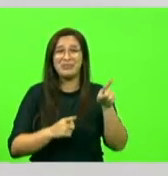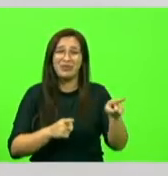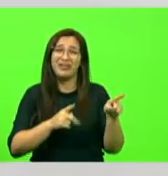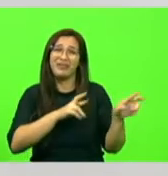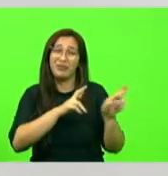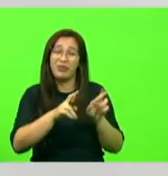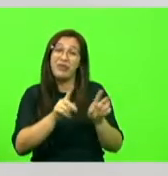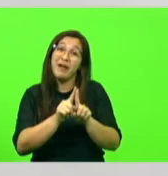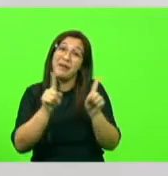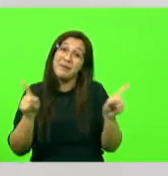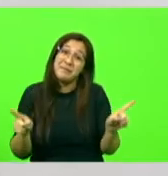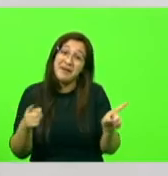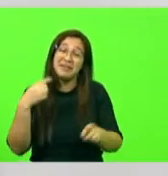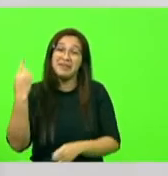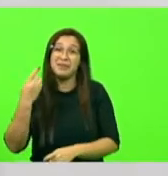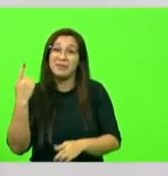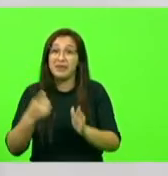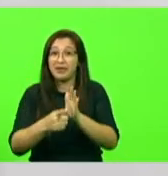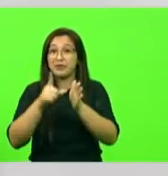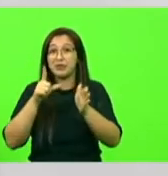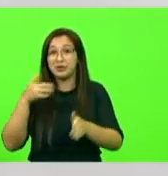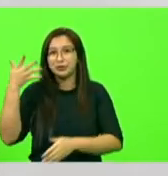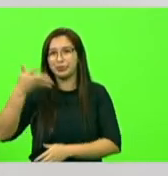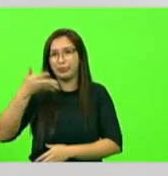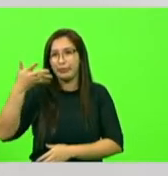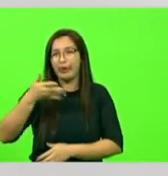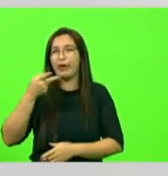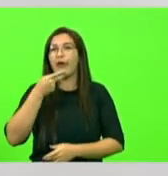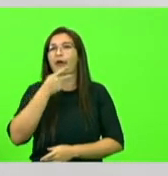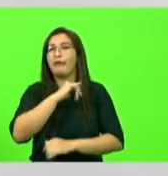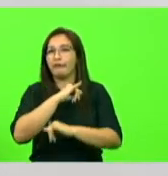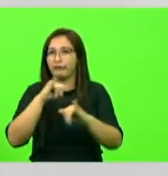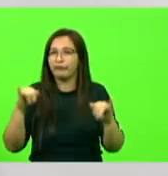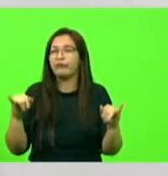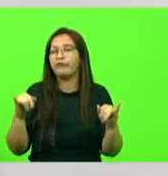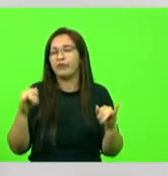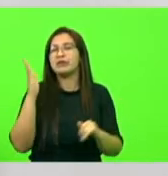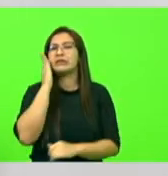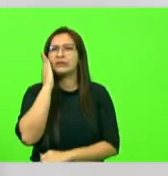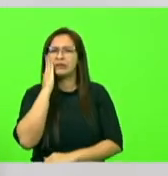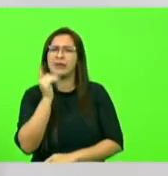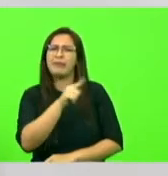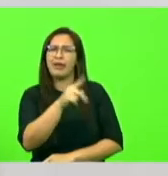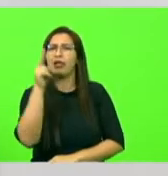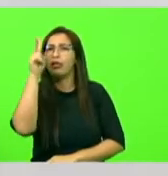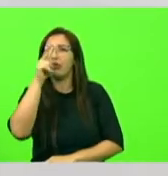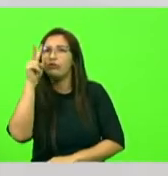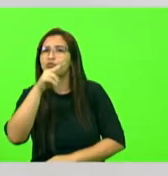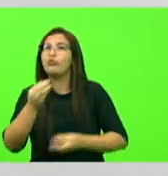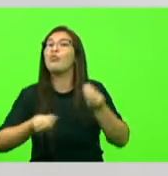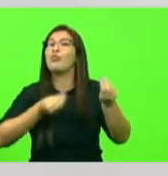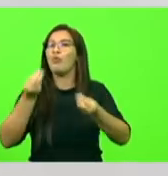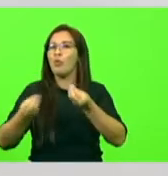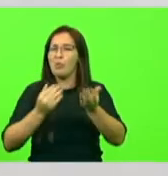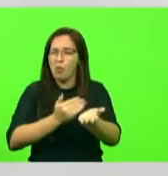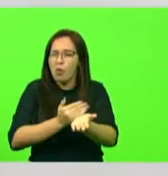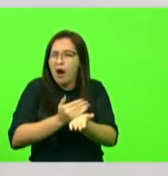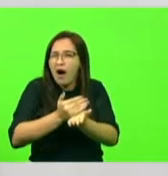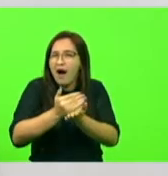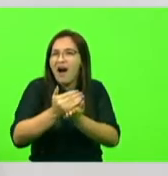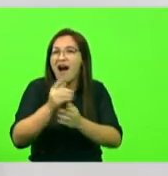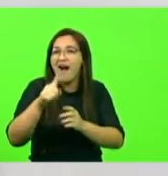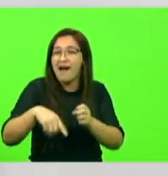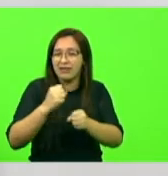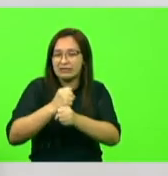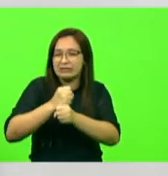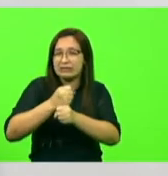o deputado que me antecedeu sabe muito bem a história da BR-470, sabe muito bem como começou, foram dez anos